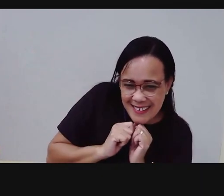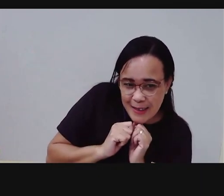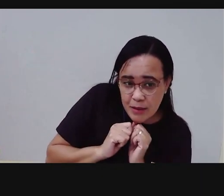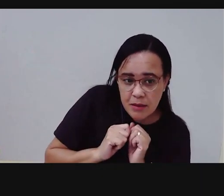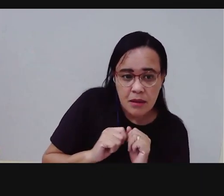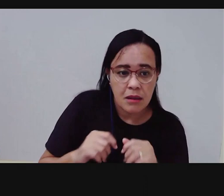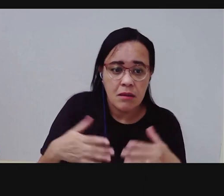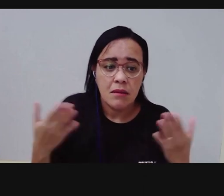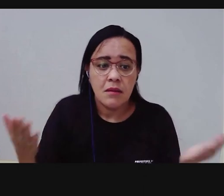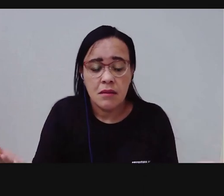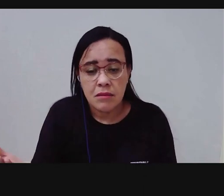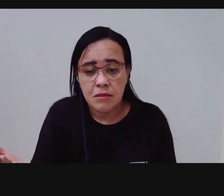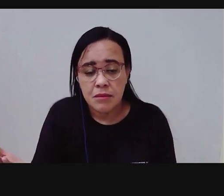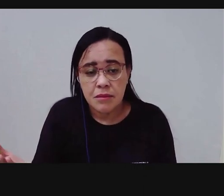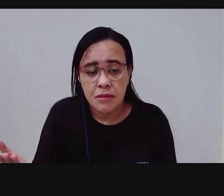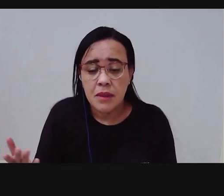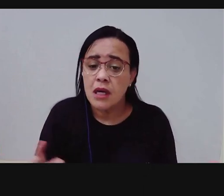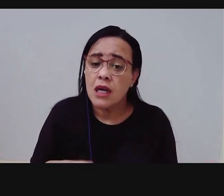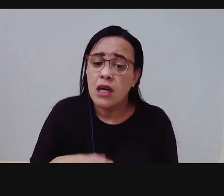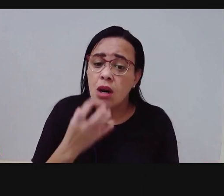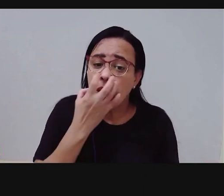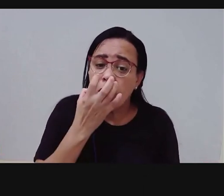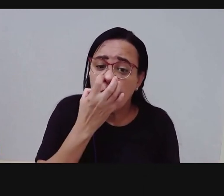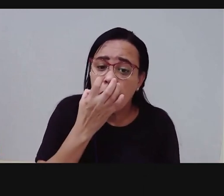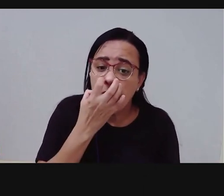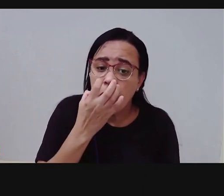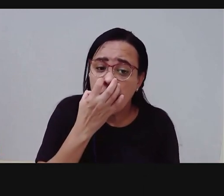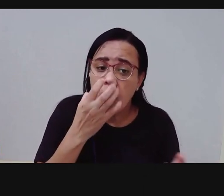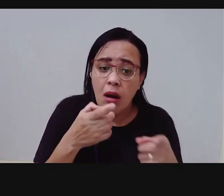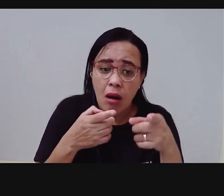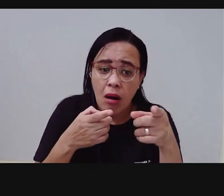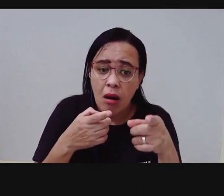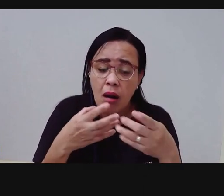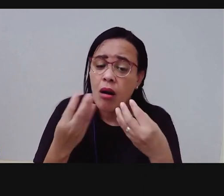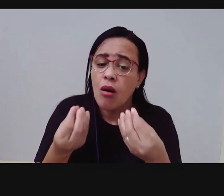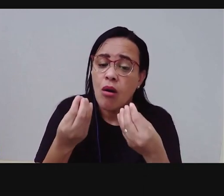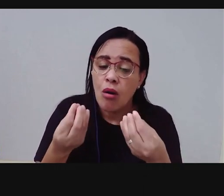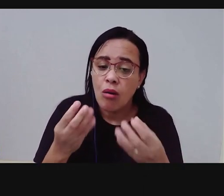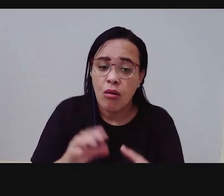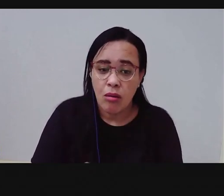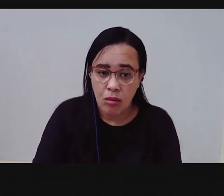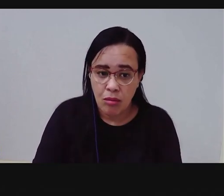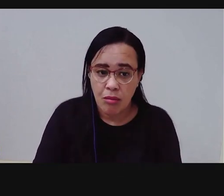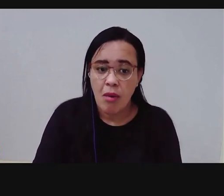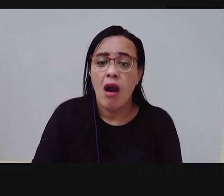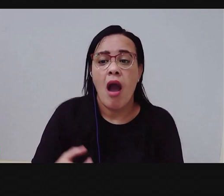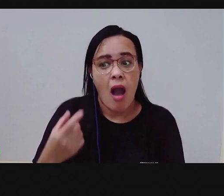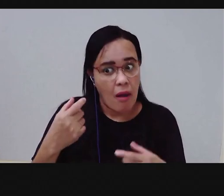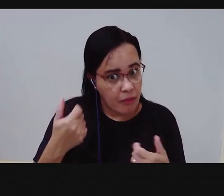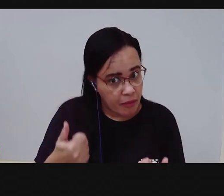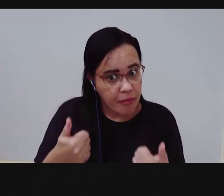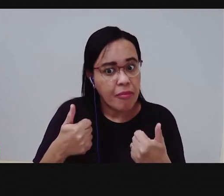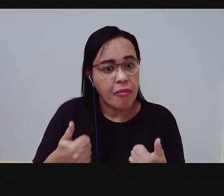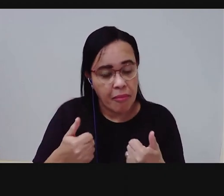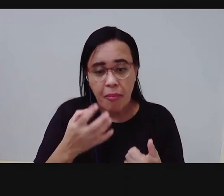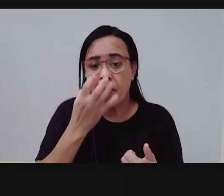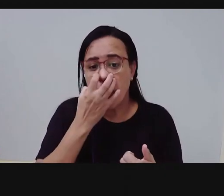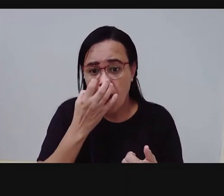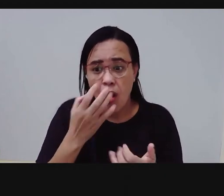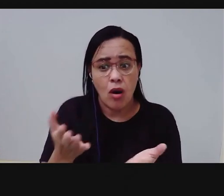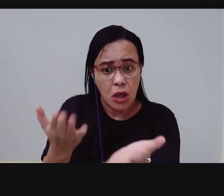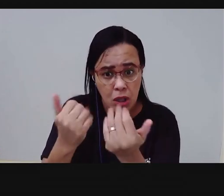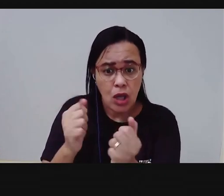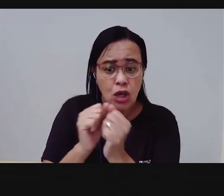E o Boris? Claro, o Boris também. O Boris era esse cachorro aqui.